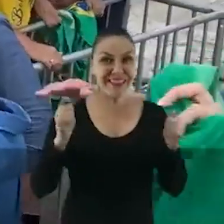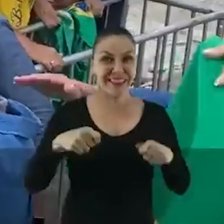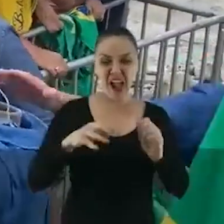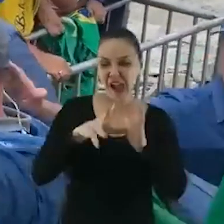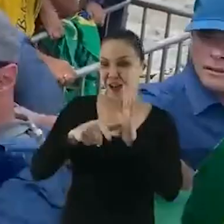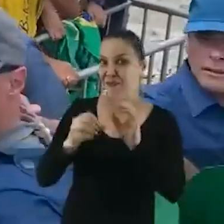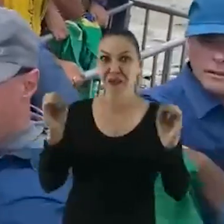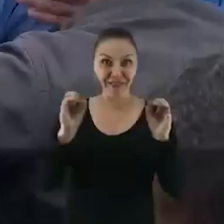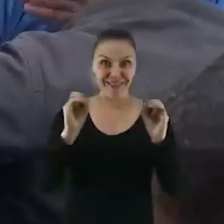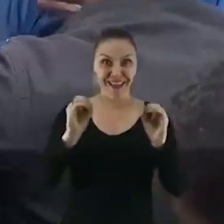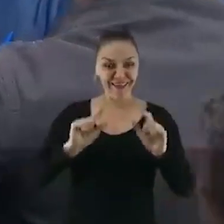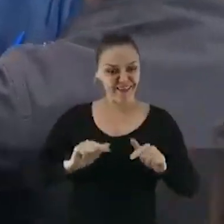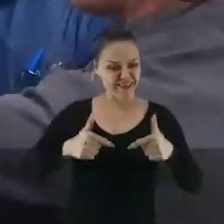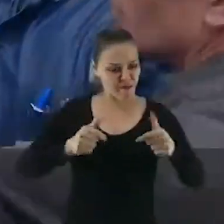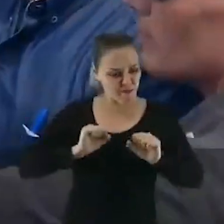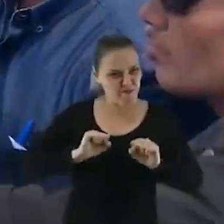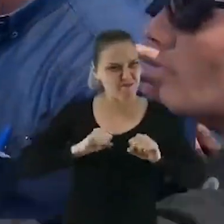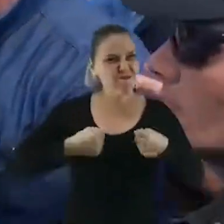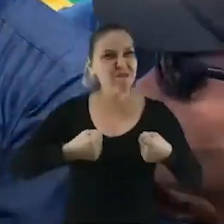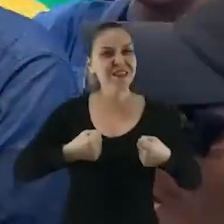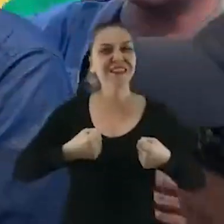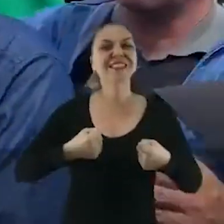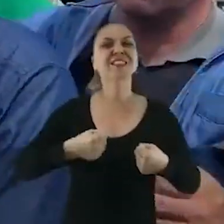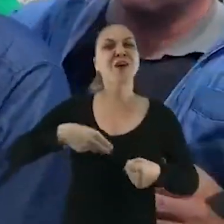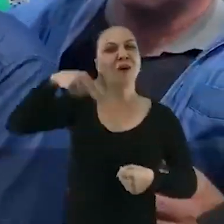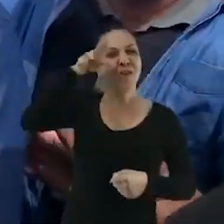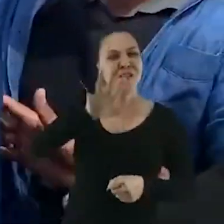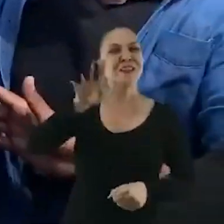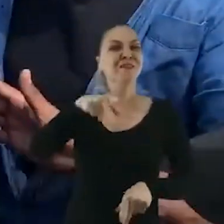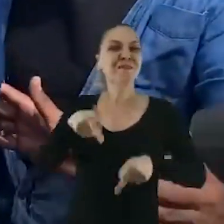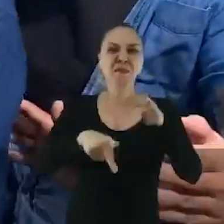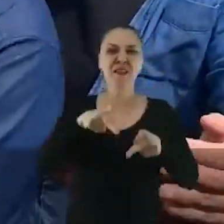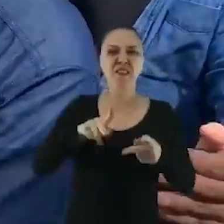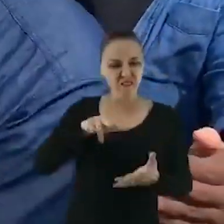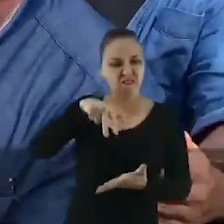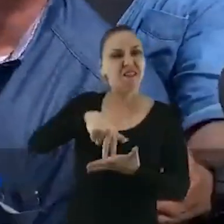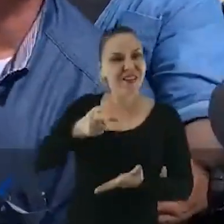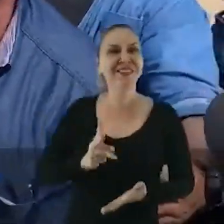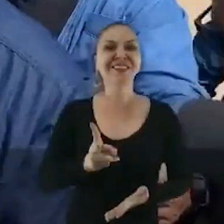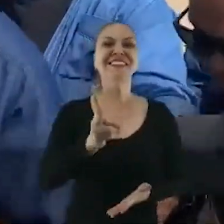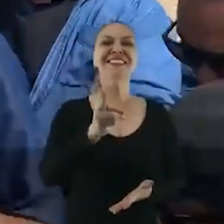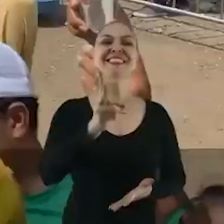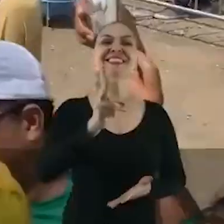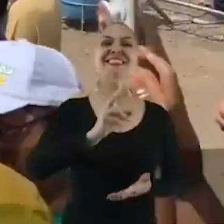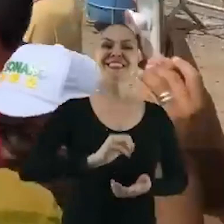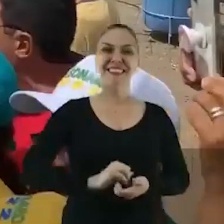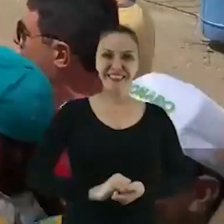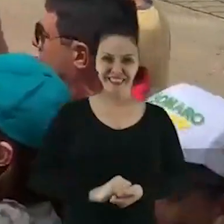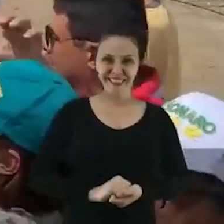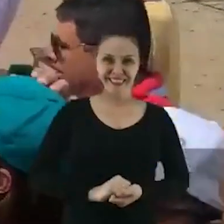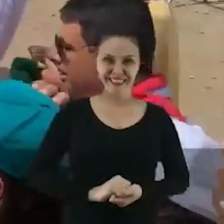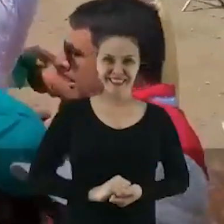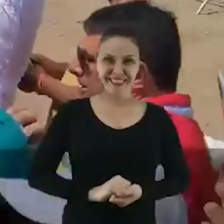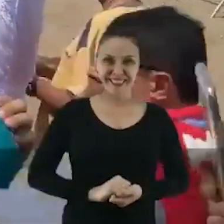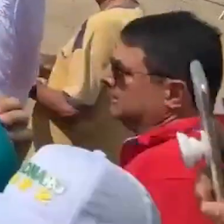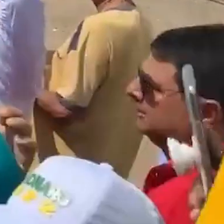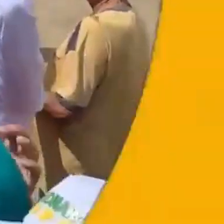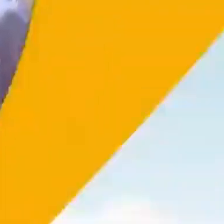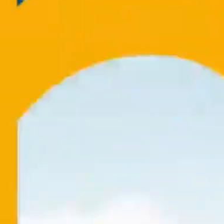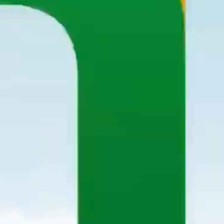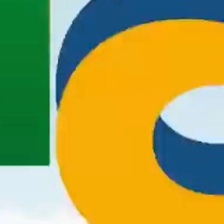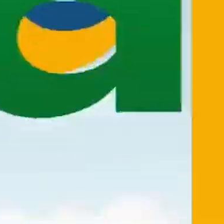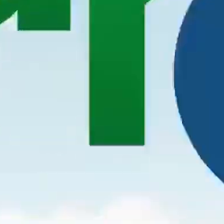sem corrupção e com muito trabalho e dedicação. O nordestino não vai embora da sua terra por causa da seca.